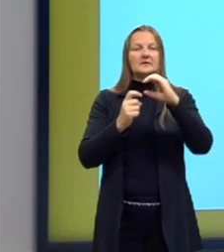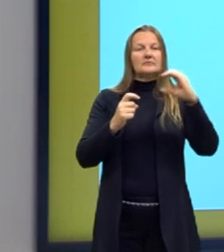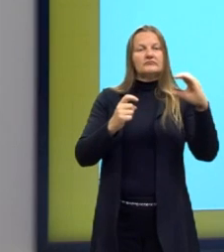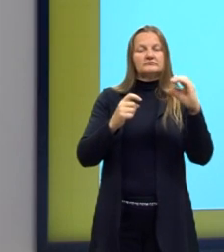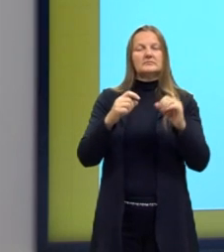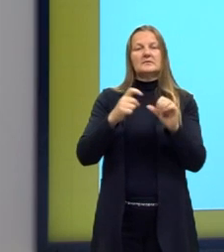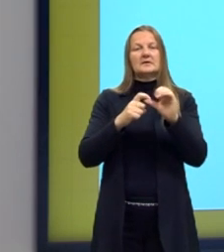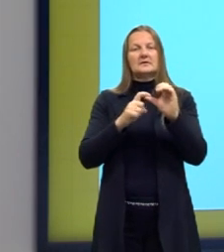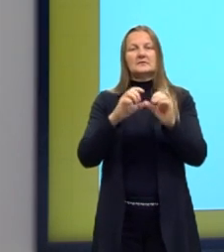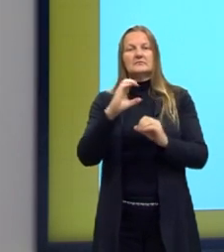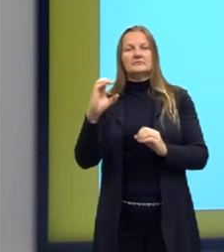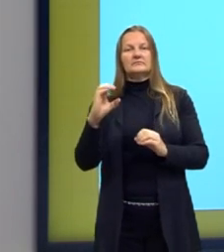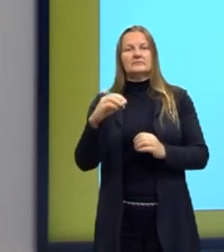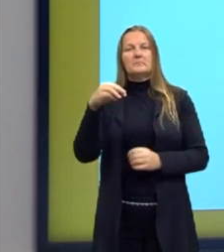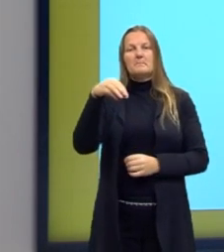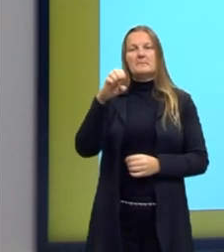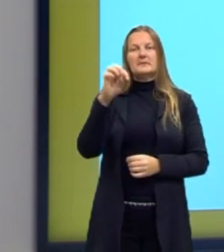cadeia.